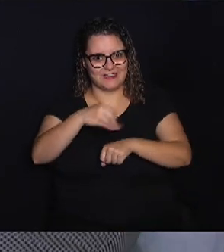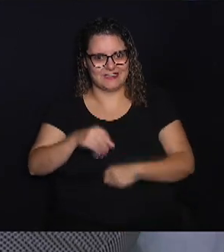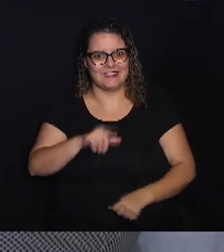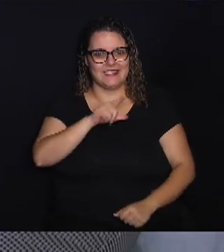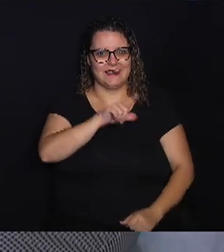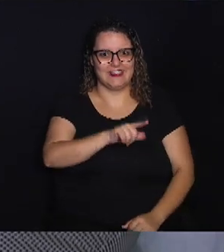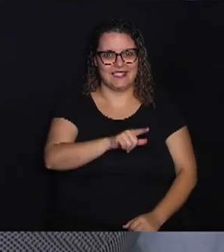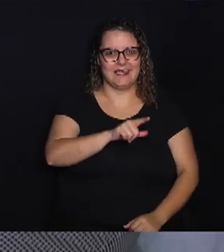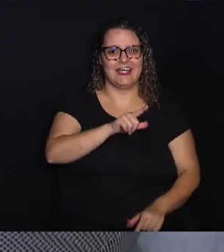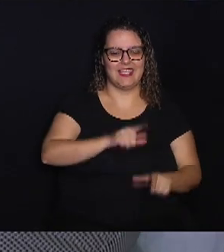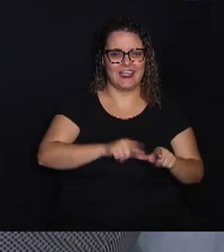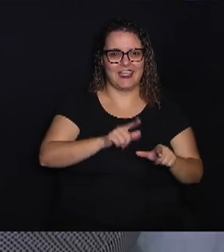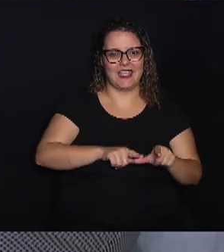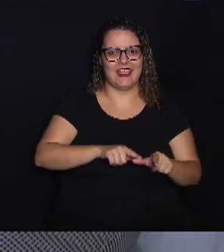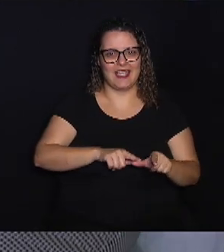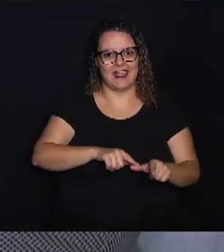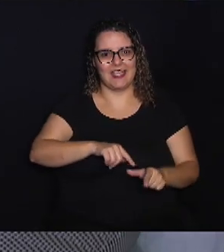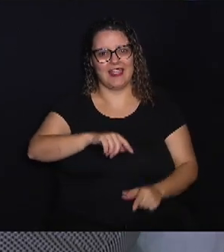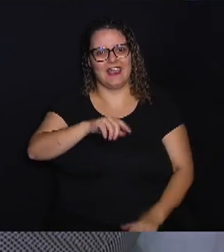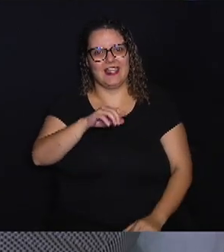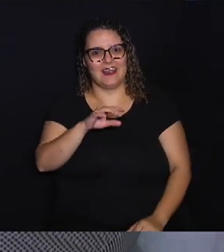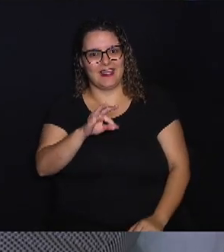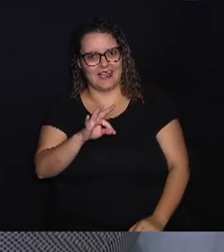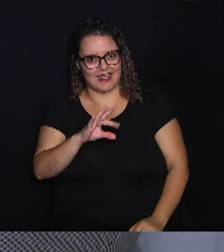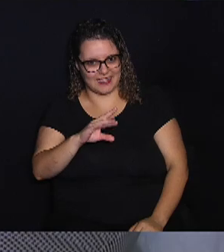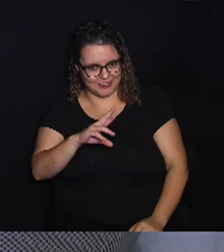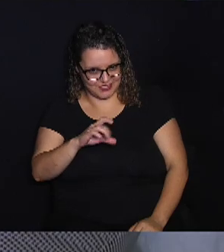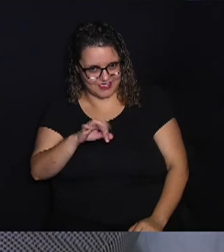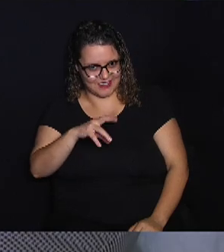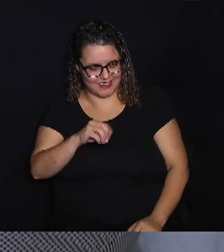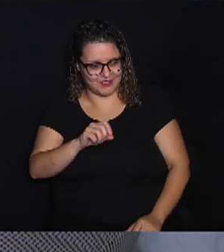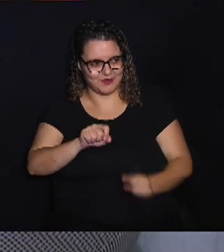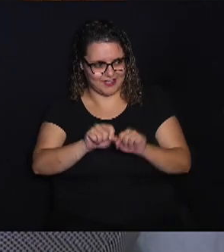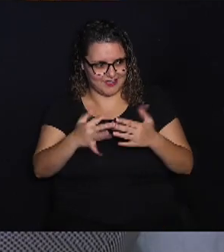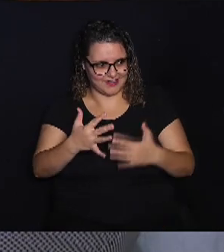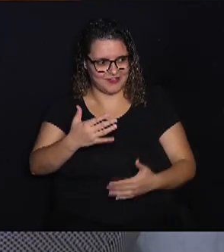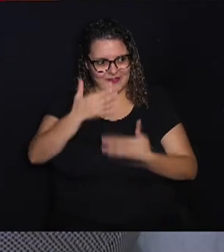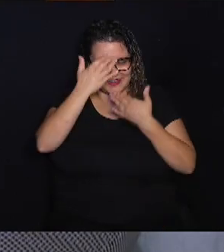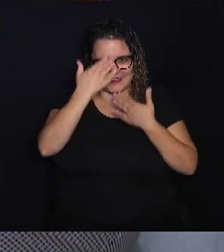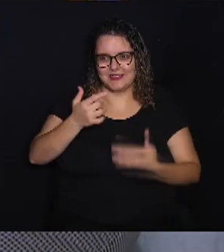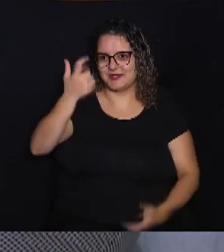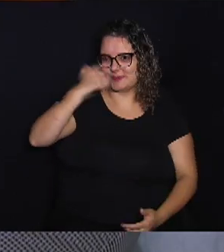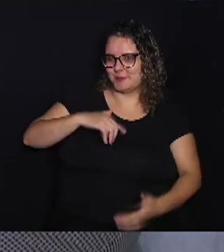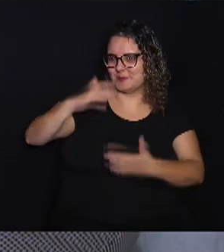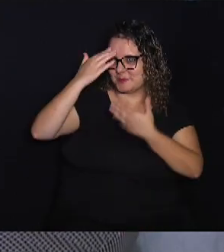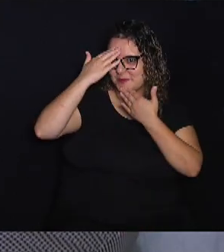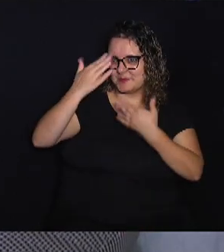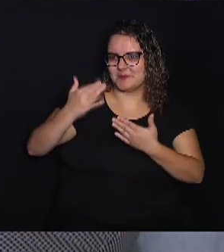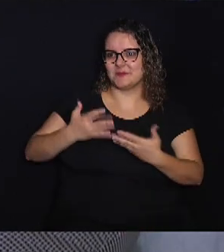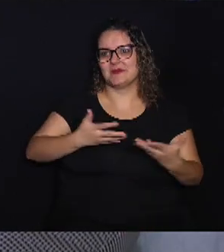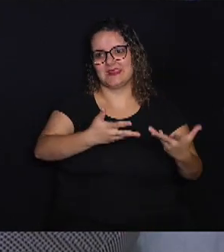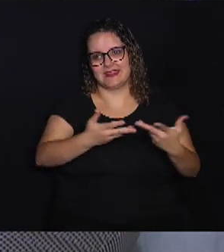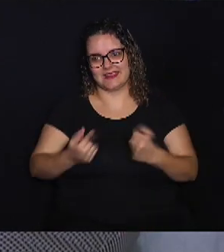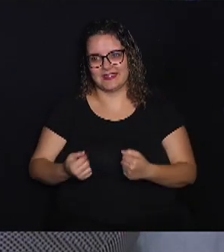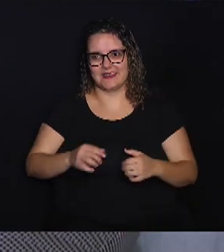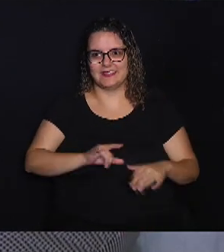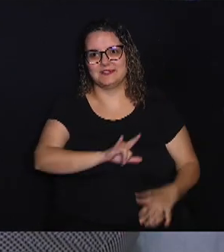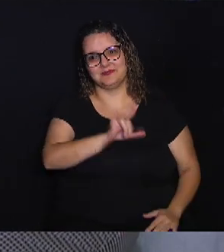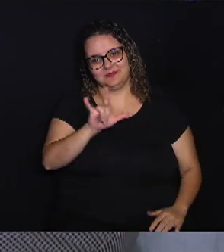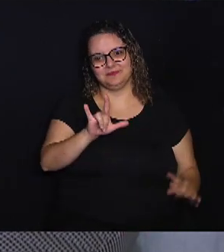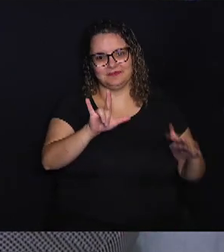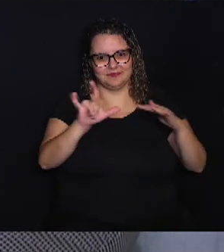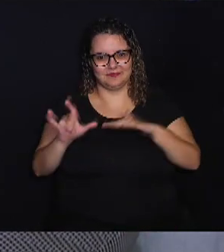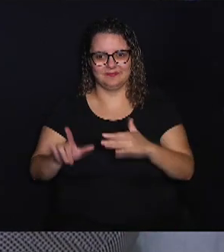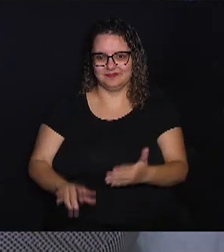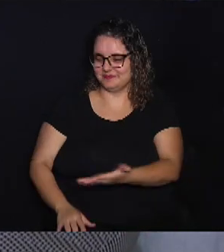letra de crédito do agronegócio. Muito obrigado. Eu que agradeço. E eu convido você a me seguir nas redes sociais